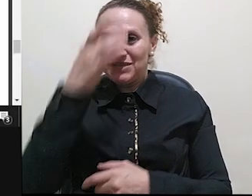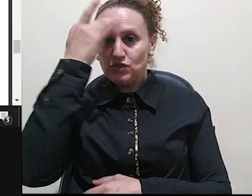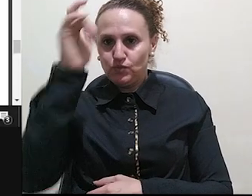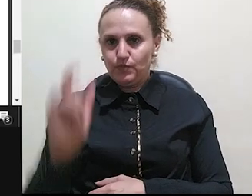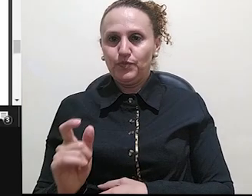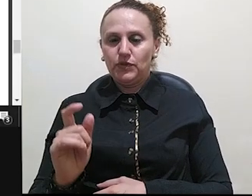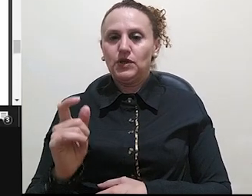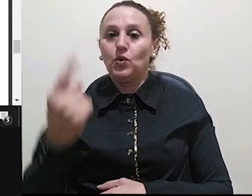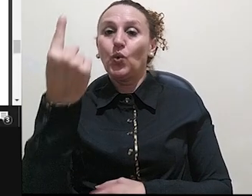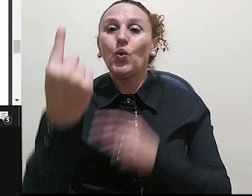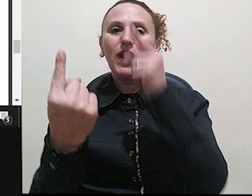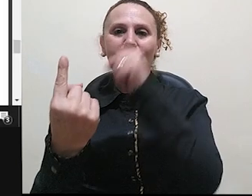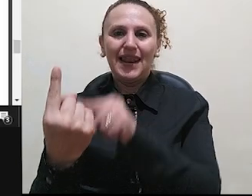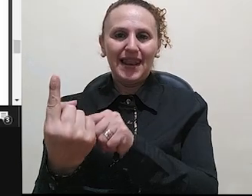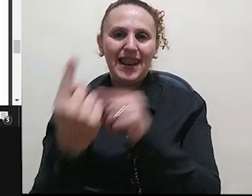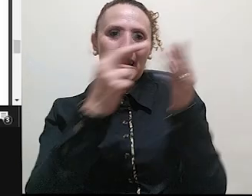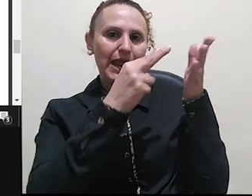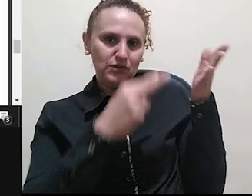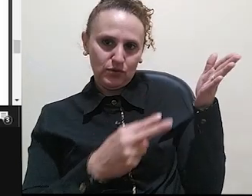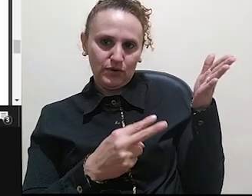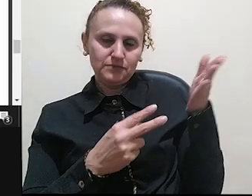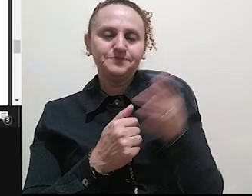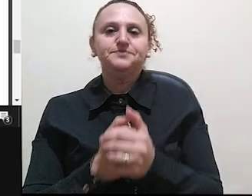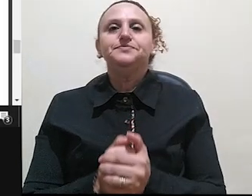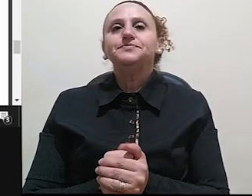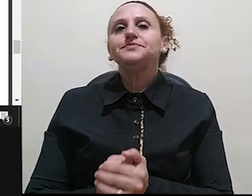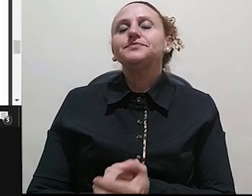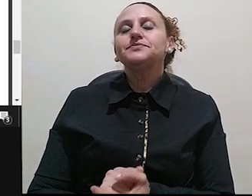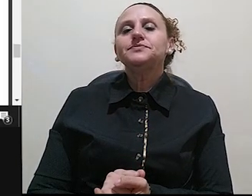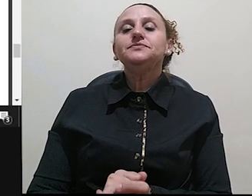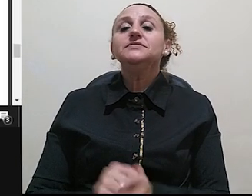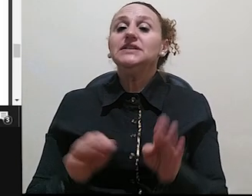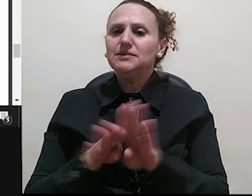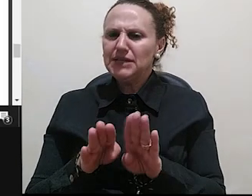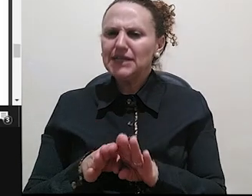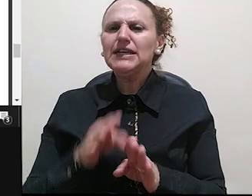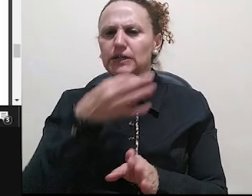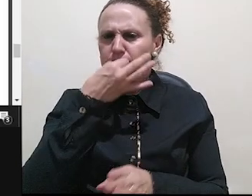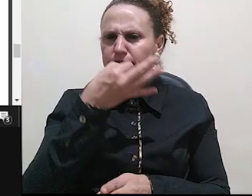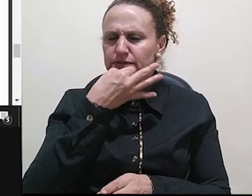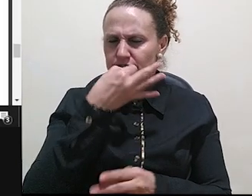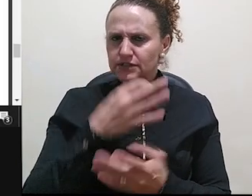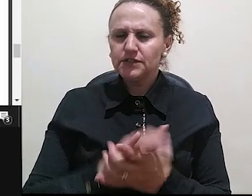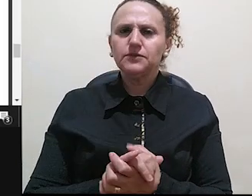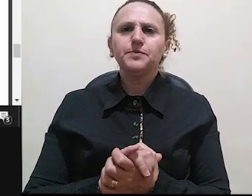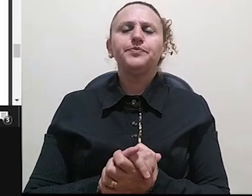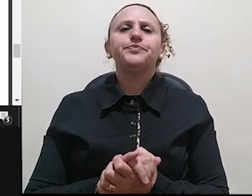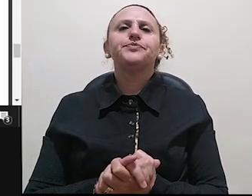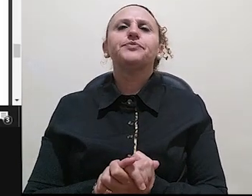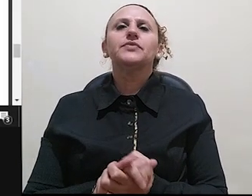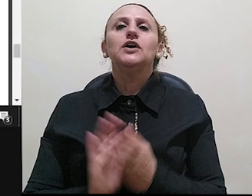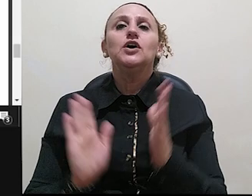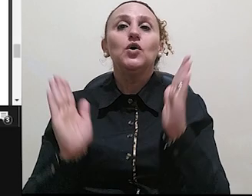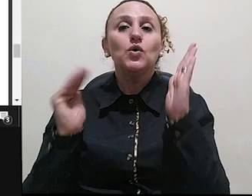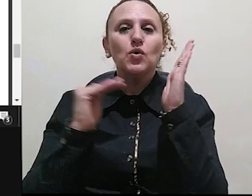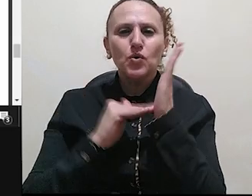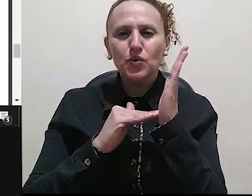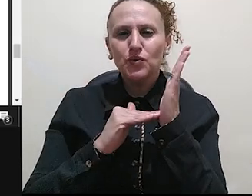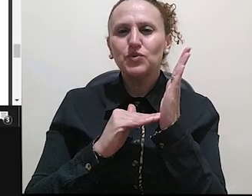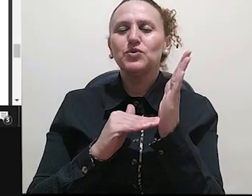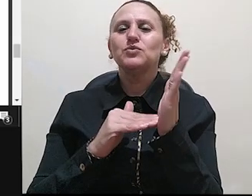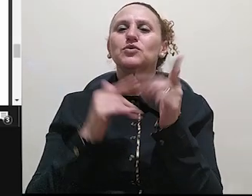teorias aconteceram. E aí, enquanto crítica, ele ainda fala, né? O último problema apontado